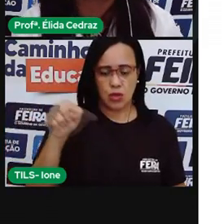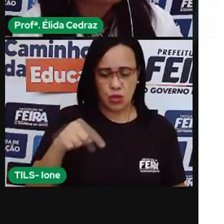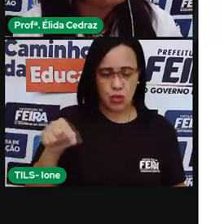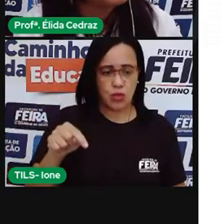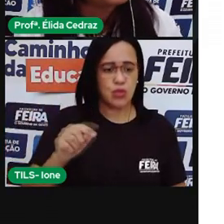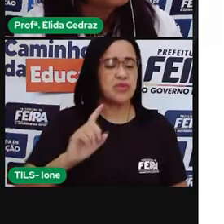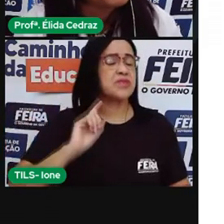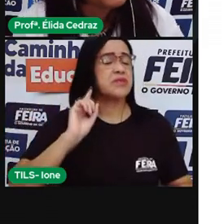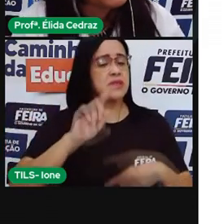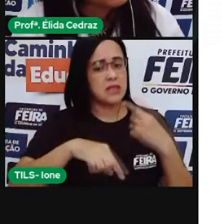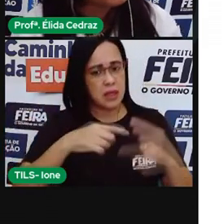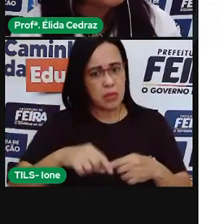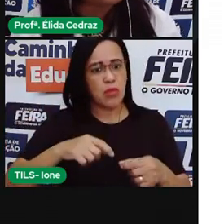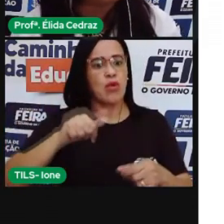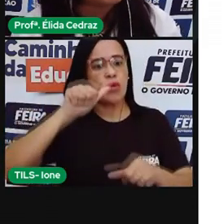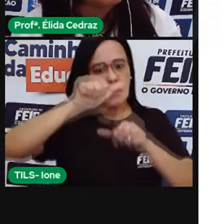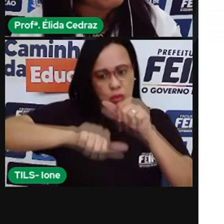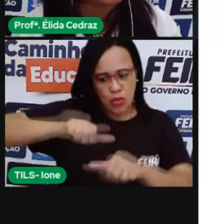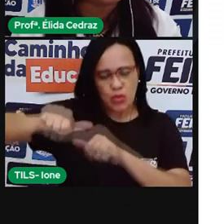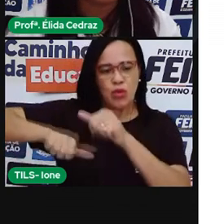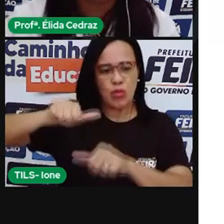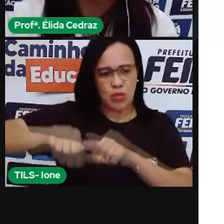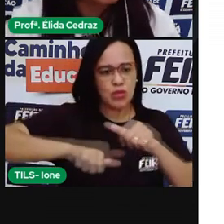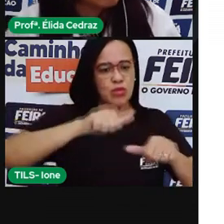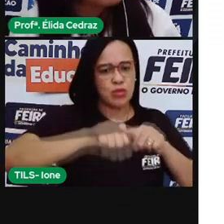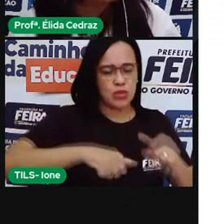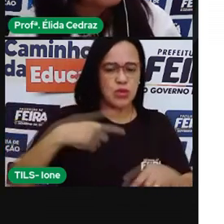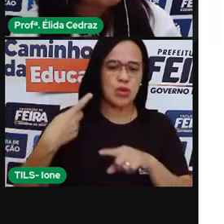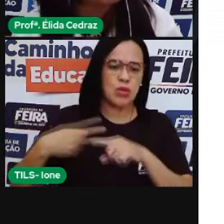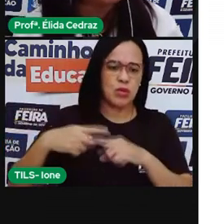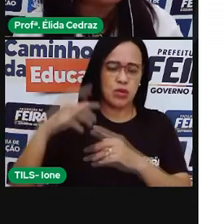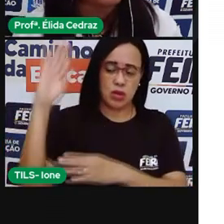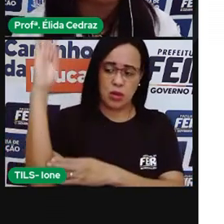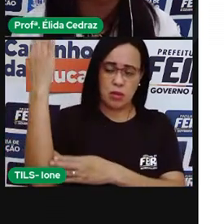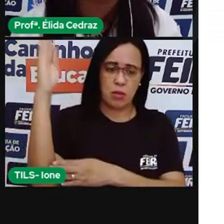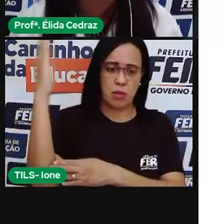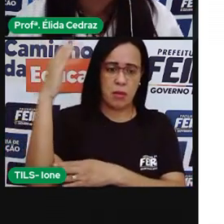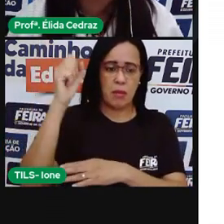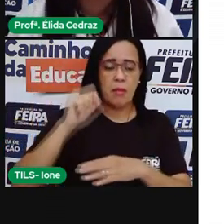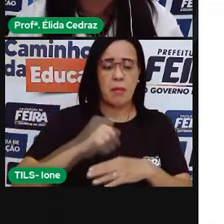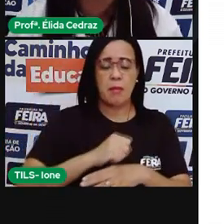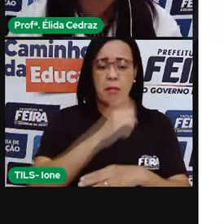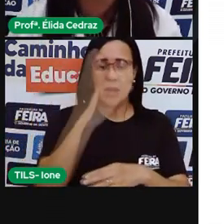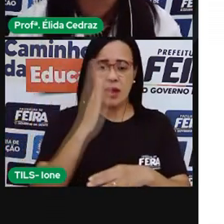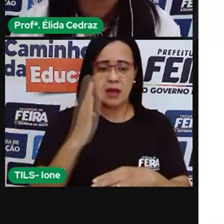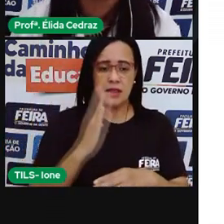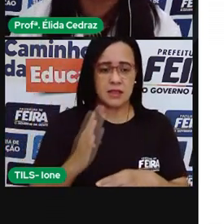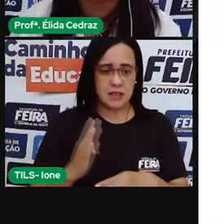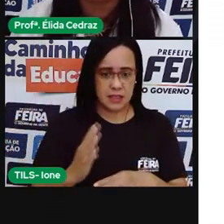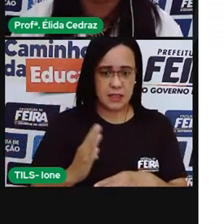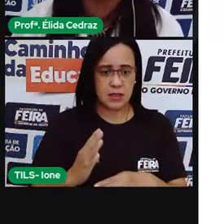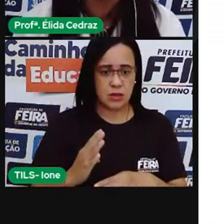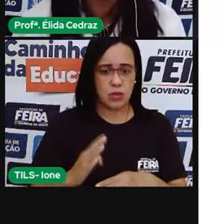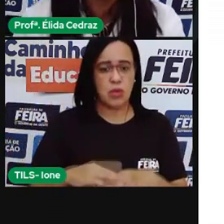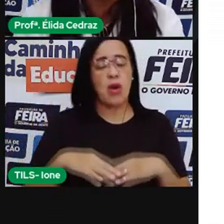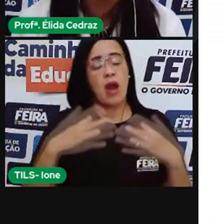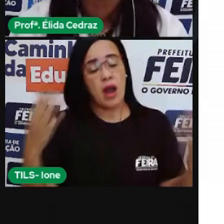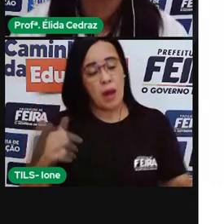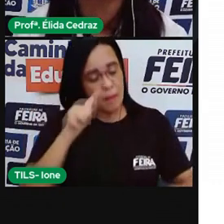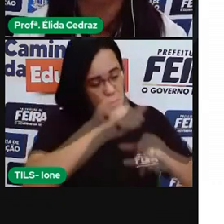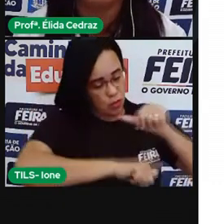onde o pau-brasil era retirado das matas e levado lá para Portugal, foi chamada de Serra do Brasil,